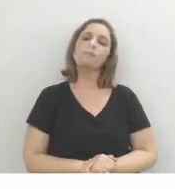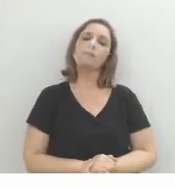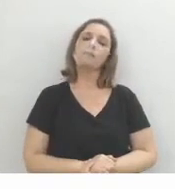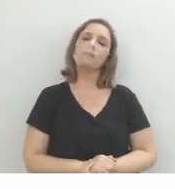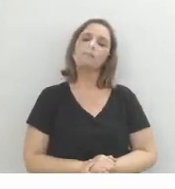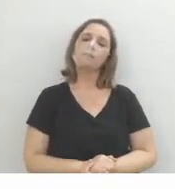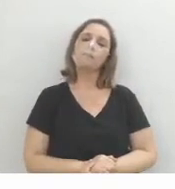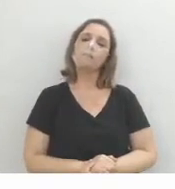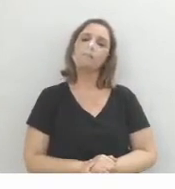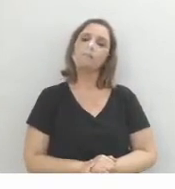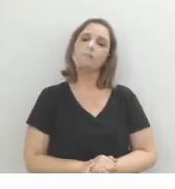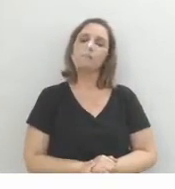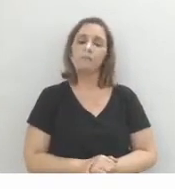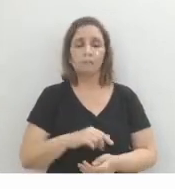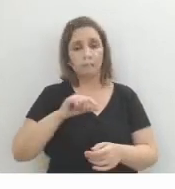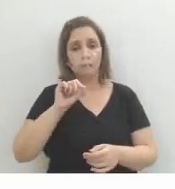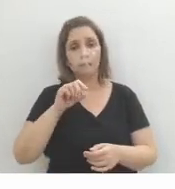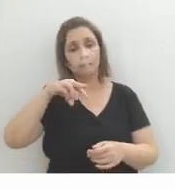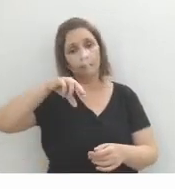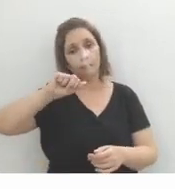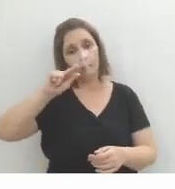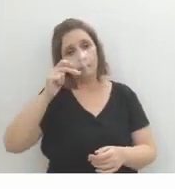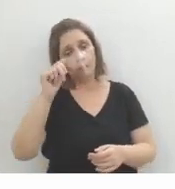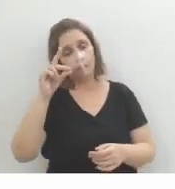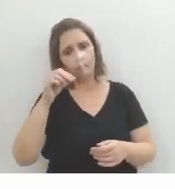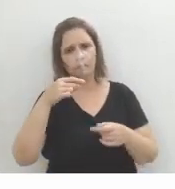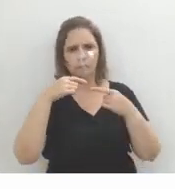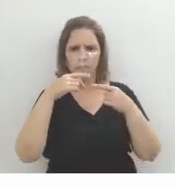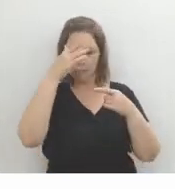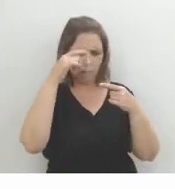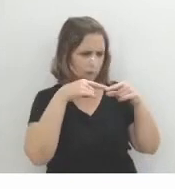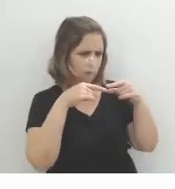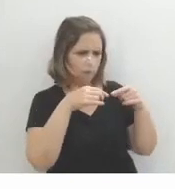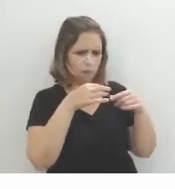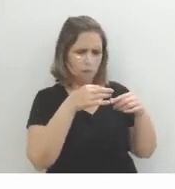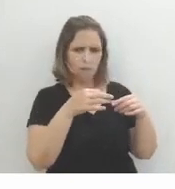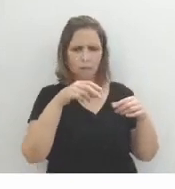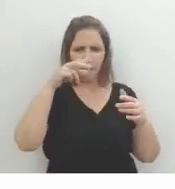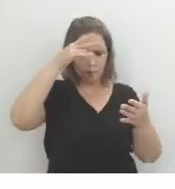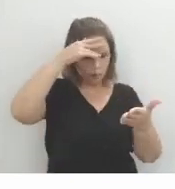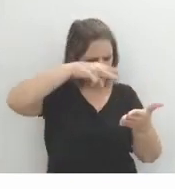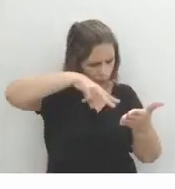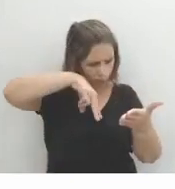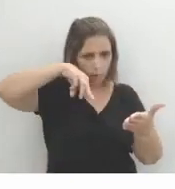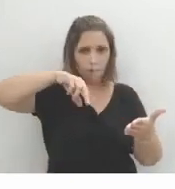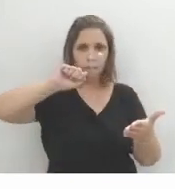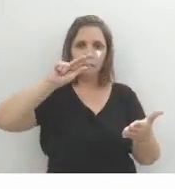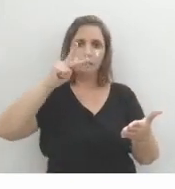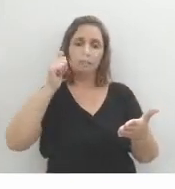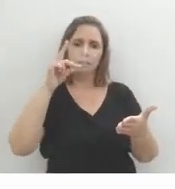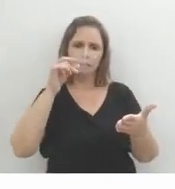dos fatores que fez Machado ser tão criticado, é porque quando o público leitor lia Machado naquele momento, se